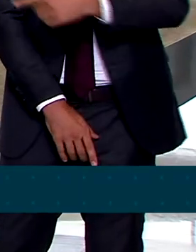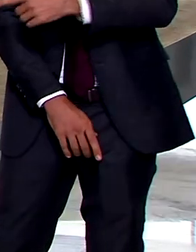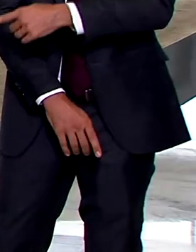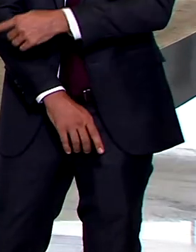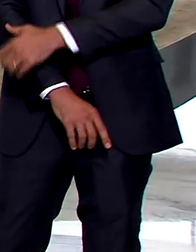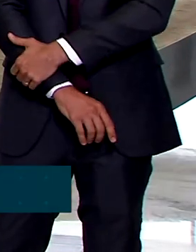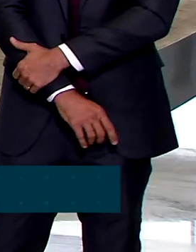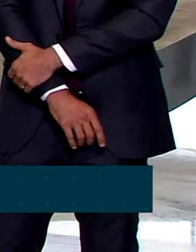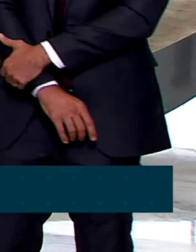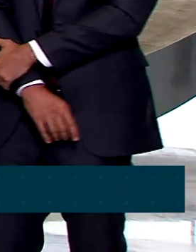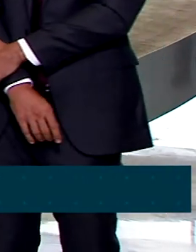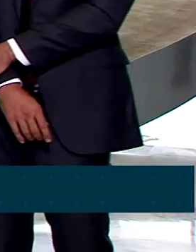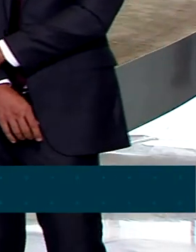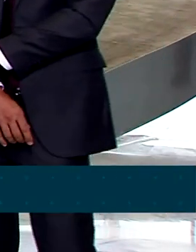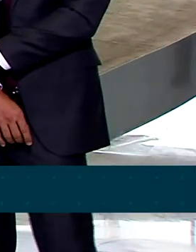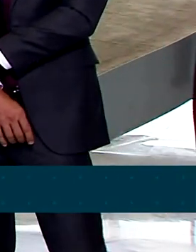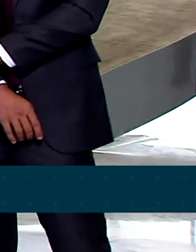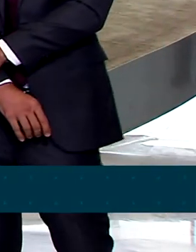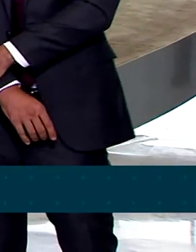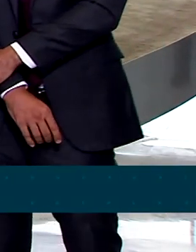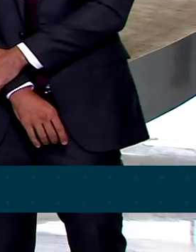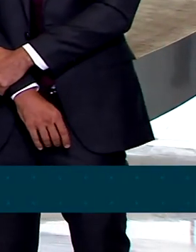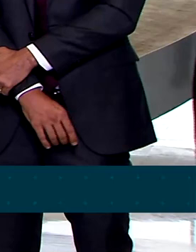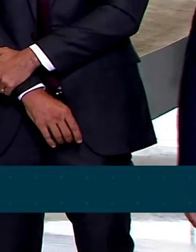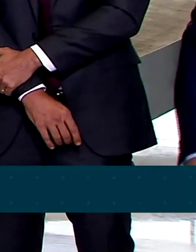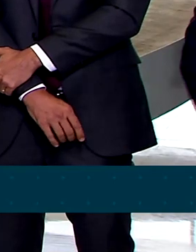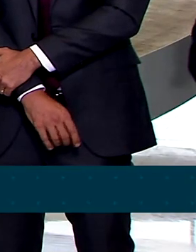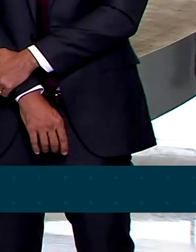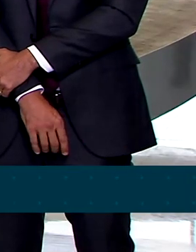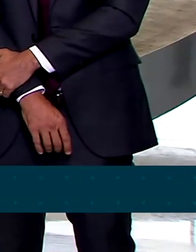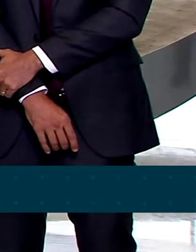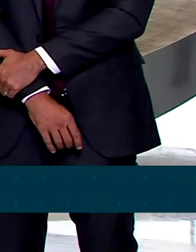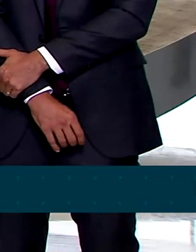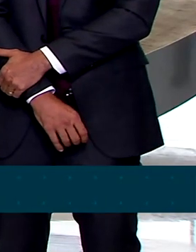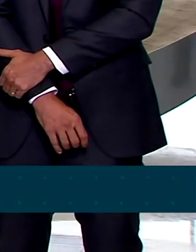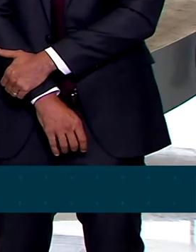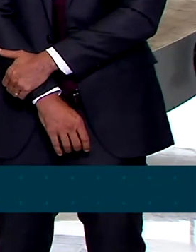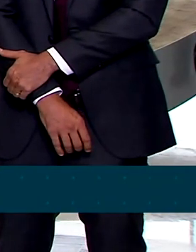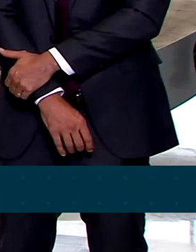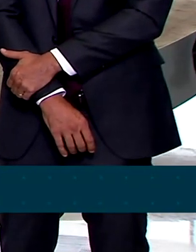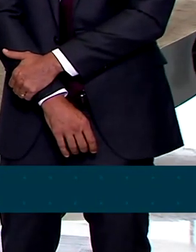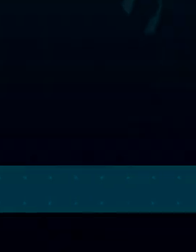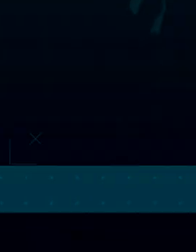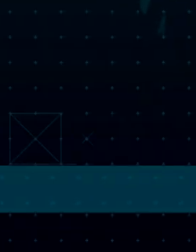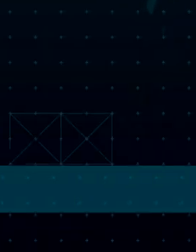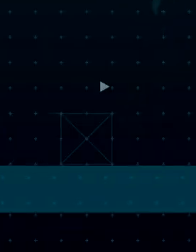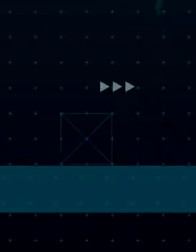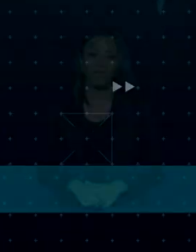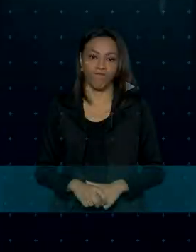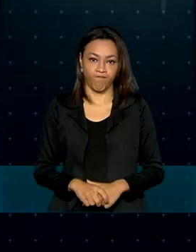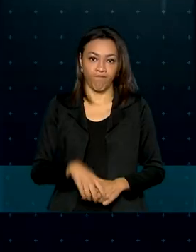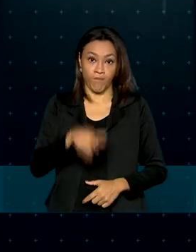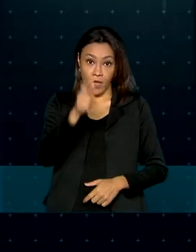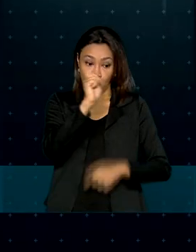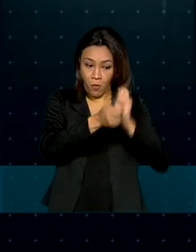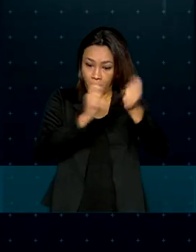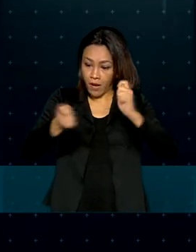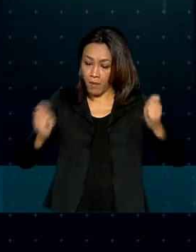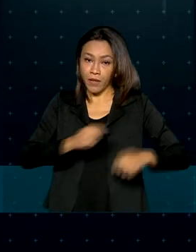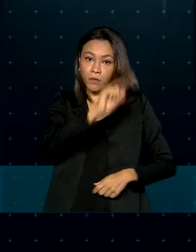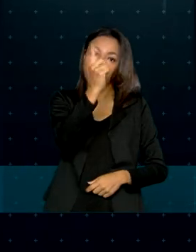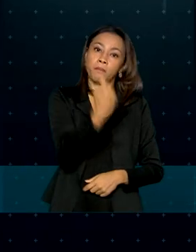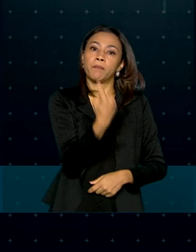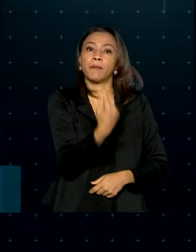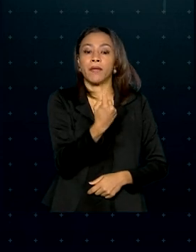direcionada exatamente para esse brasileiro vulnerável, para as pessoas que estão passando muita dificuldade. O pagamento da primeira parcela